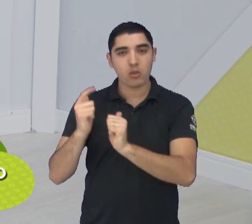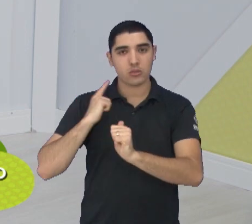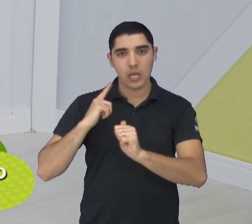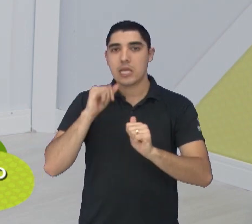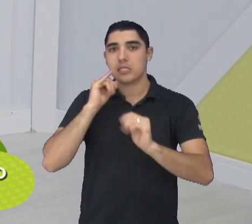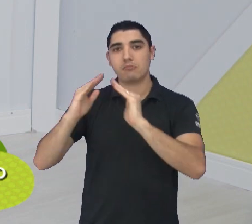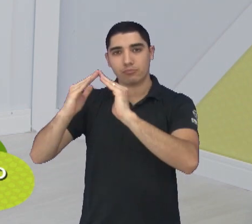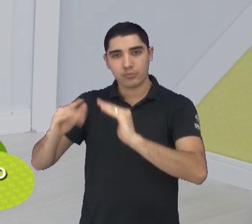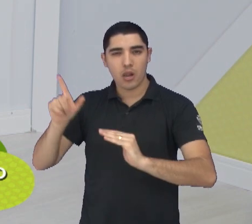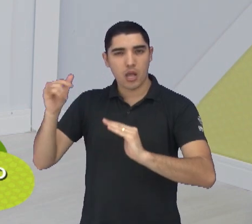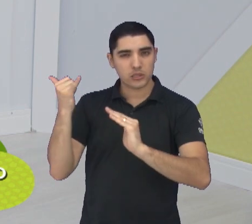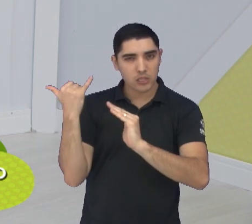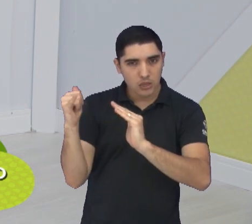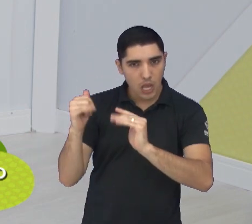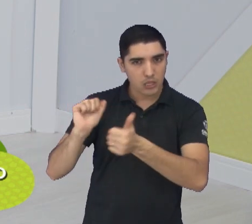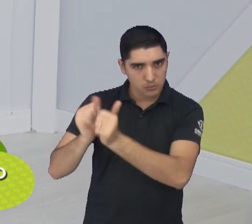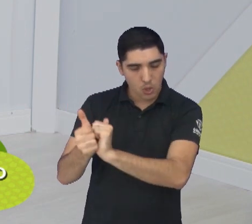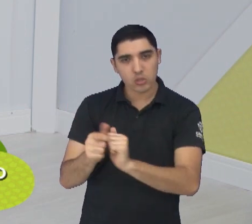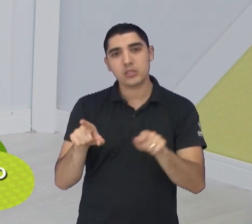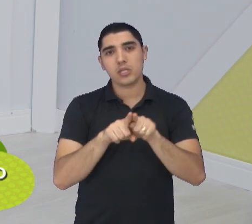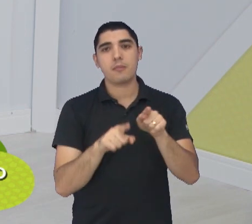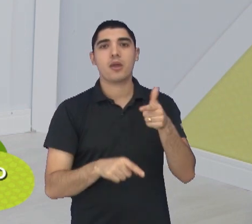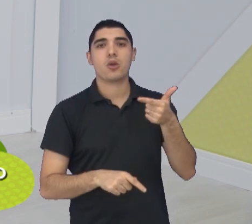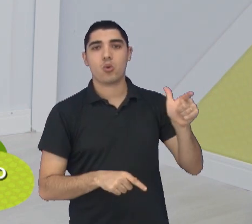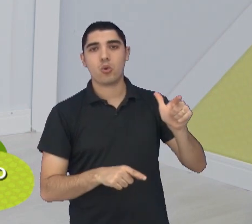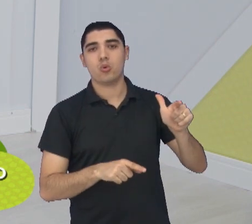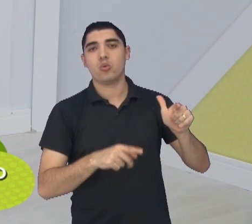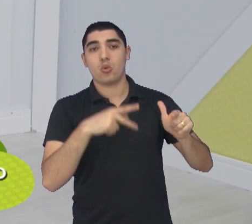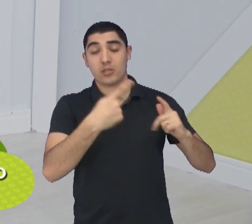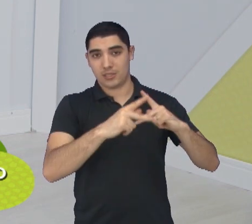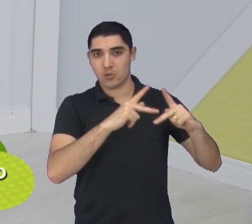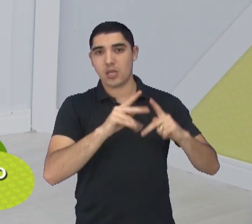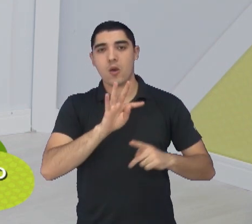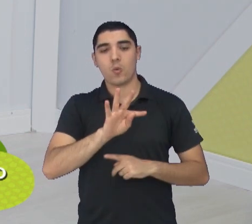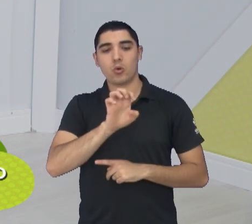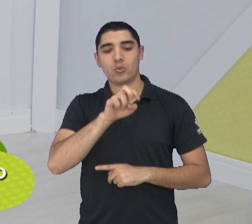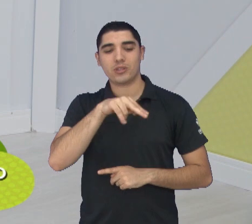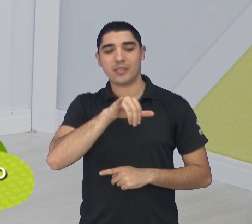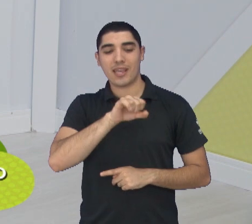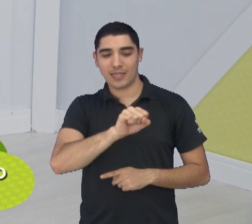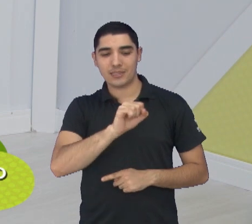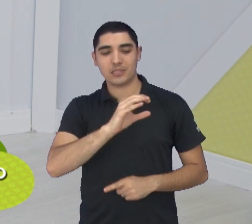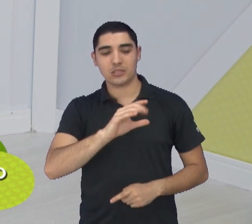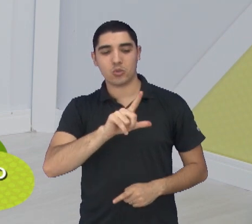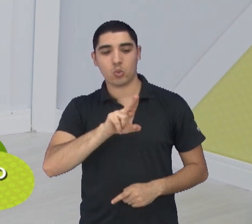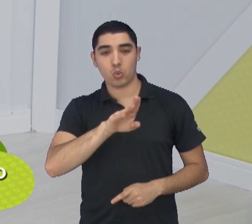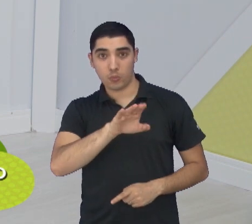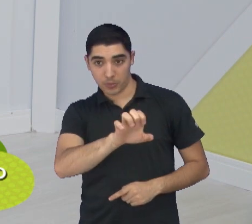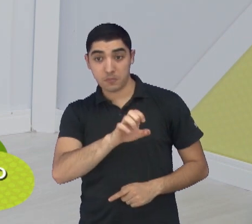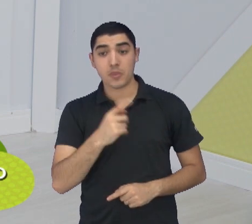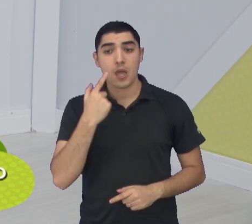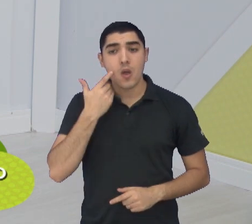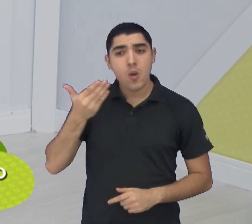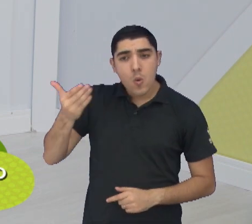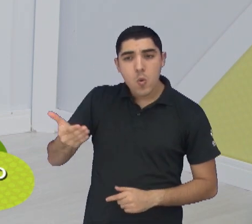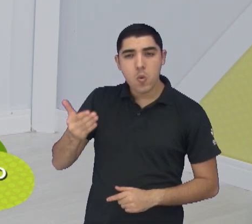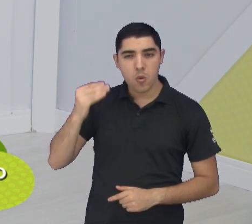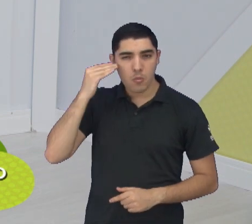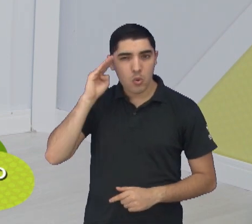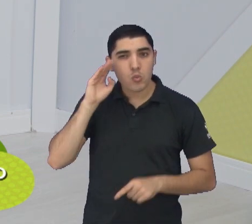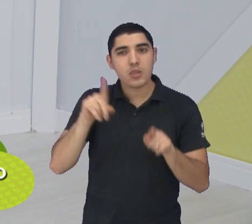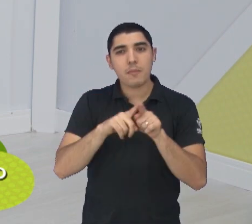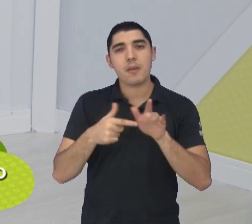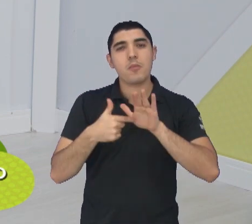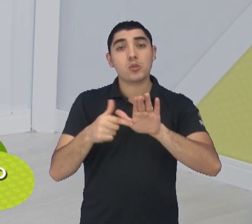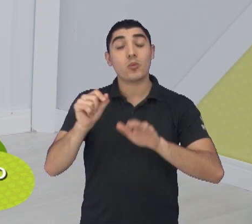Poliesportivo do Altos de Santana e também o Tênis Clube. Em 2021, Brunão, São José, você fez uma matéria, inclusive, sobre isso, sediou